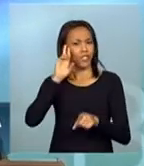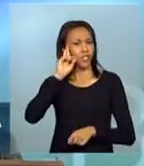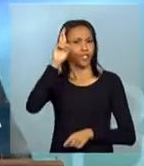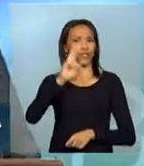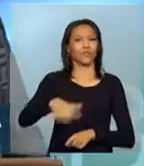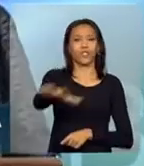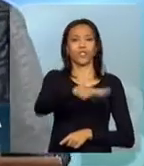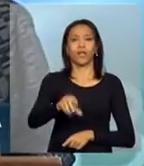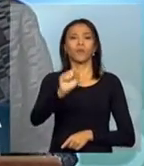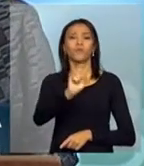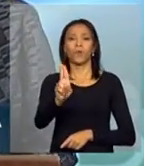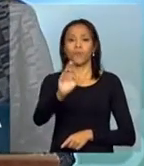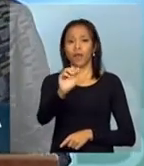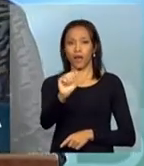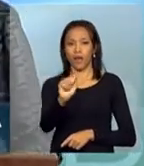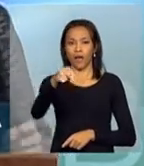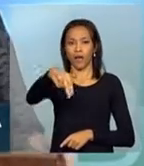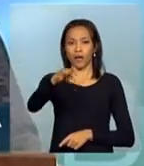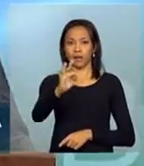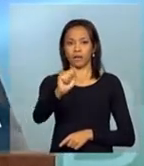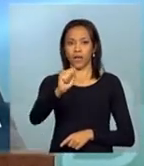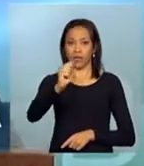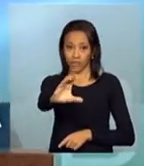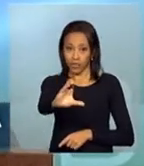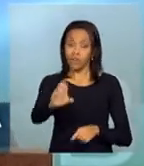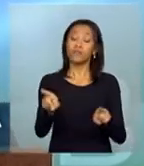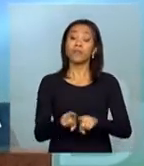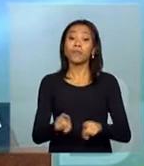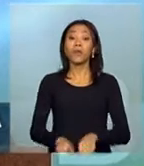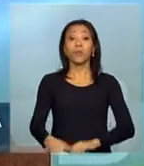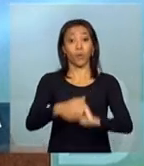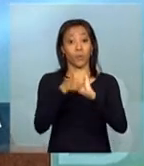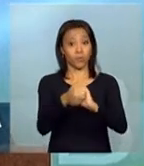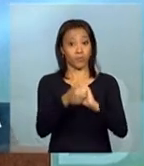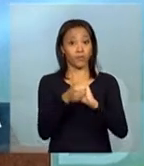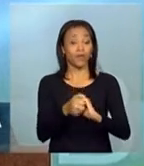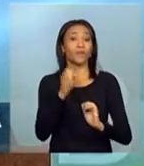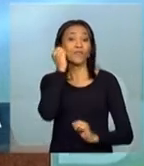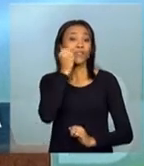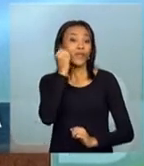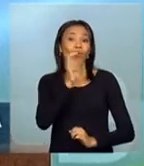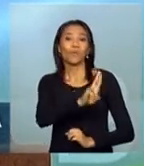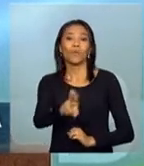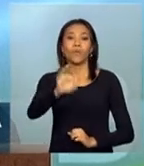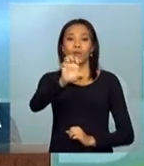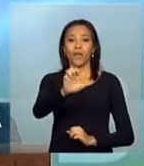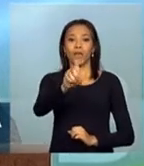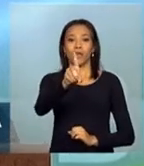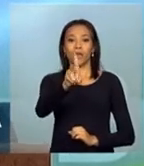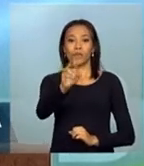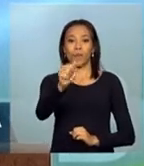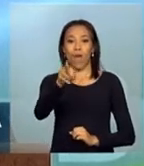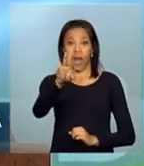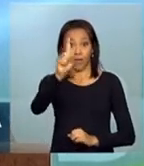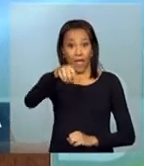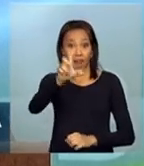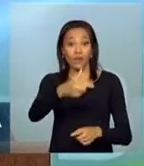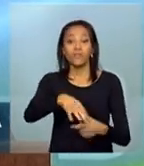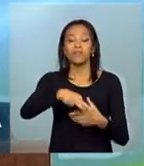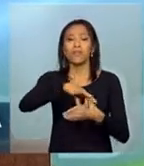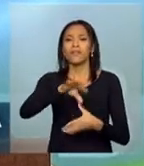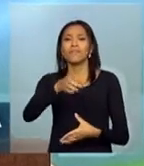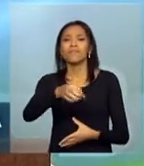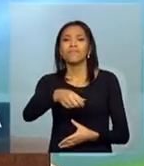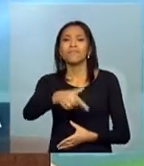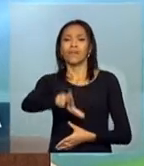Queria cumprimentar o senador Eduardo Braga, líder do governo e relator